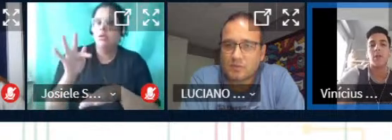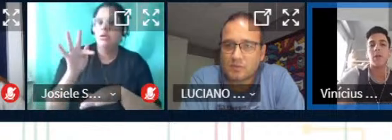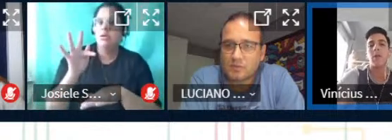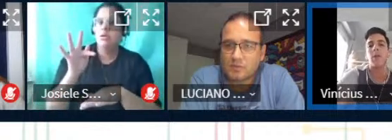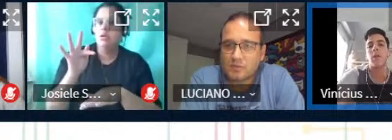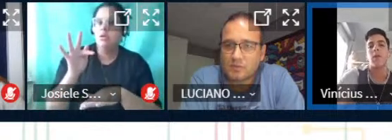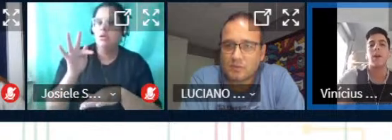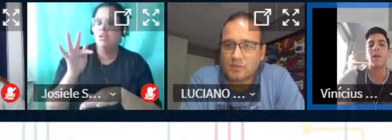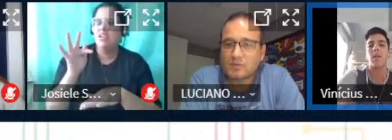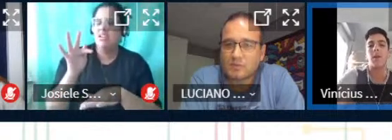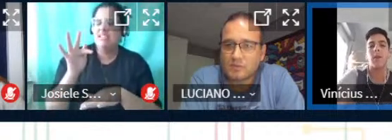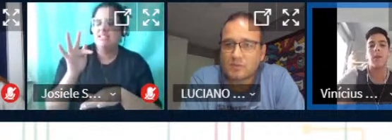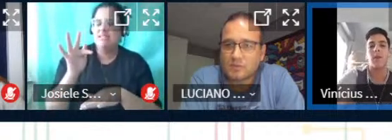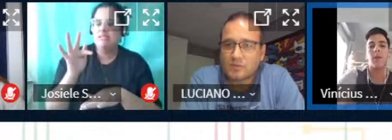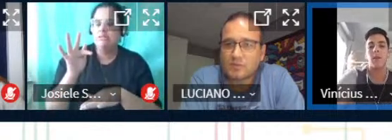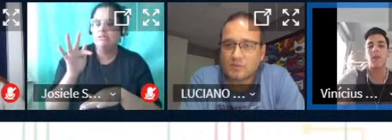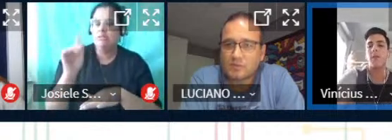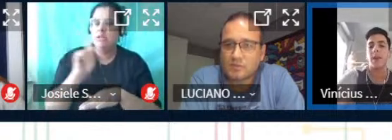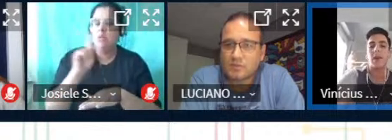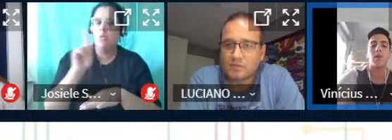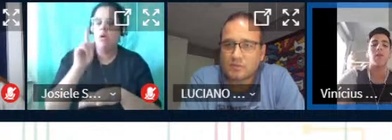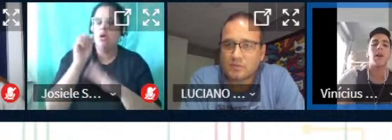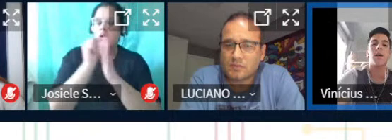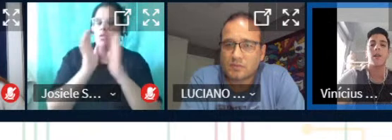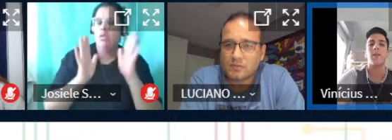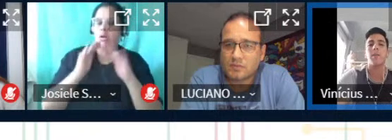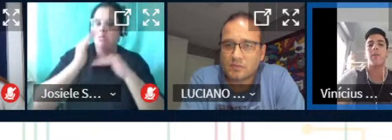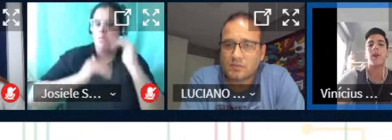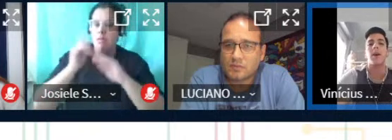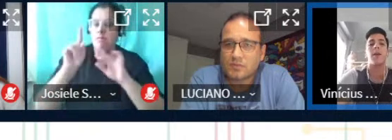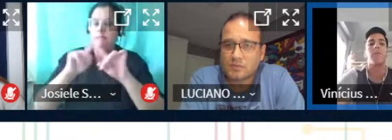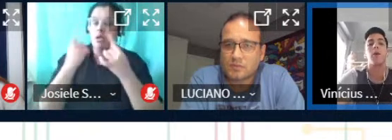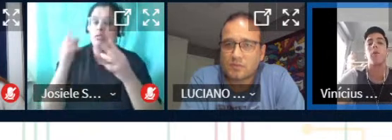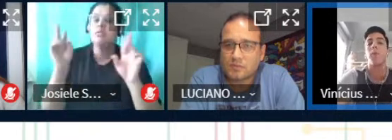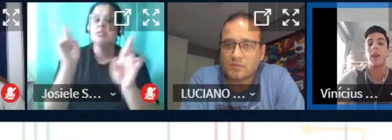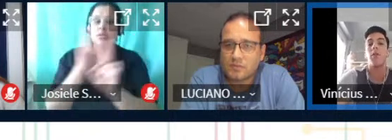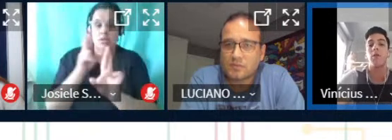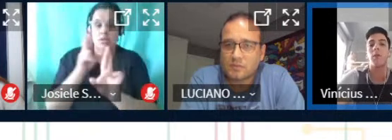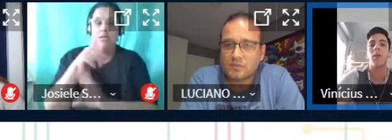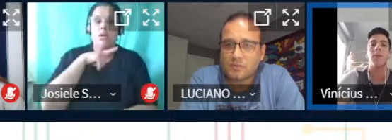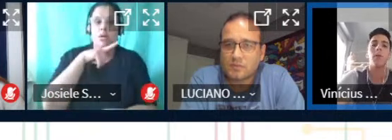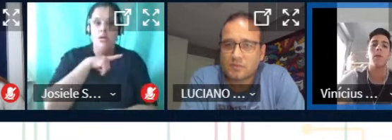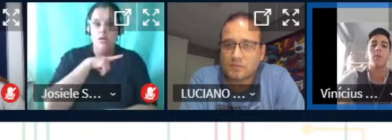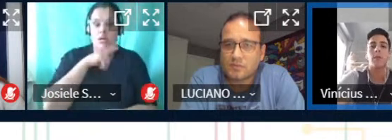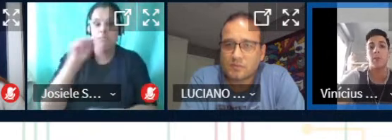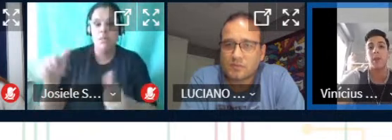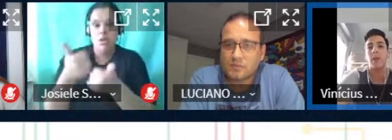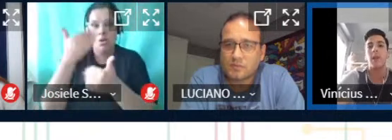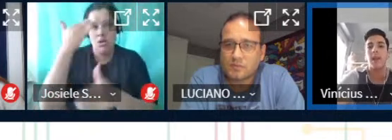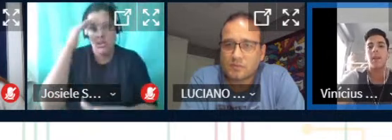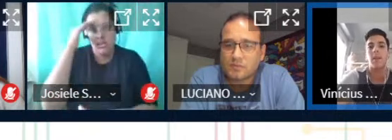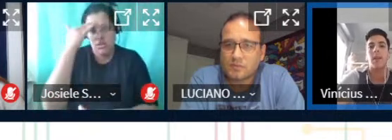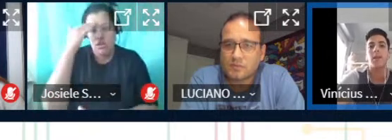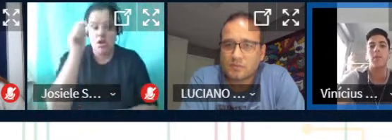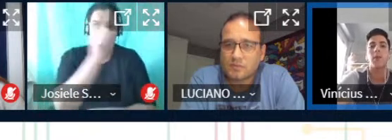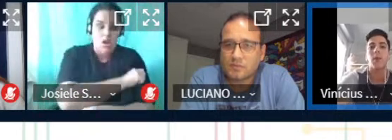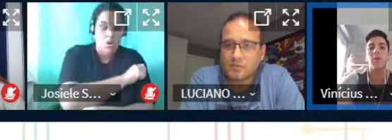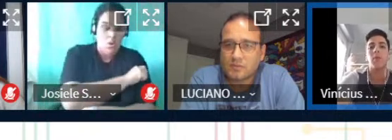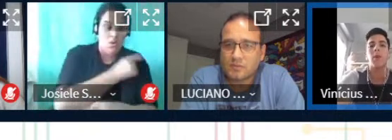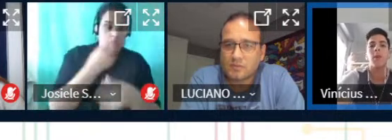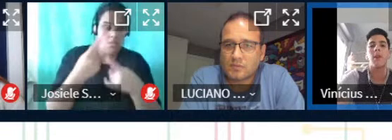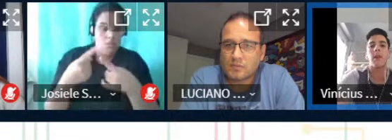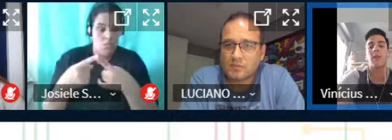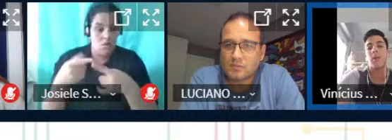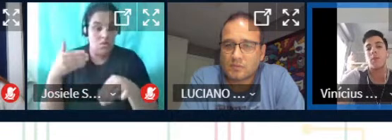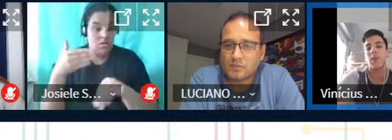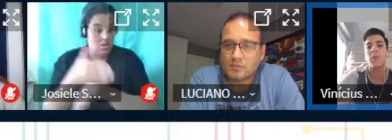é prática mas que vai relacionar para ficar melhor compreendido pelo aluno até porque ele está recém